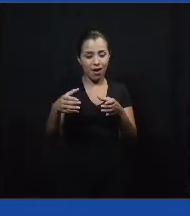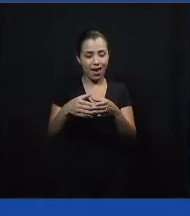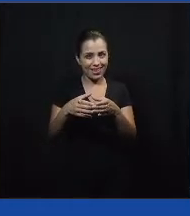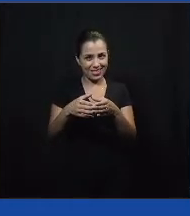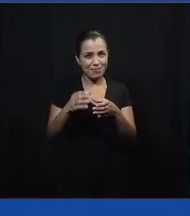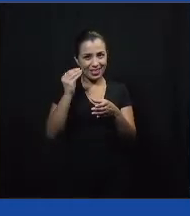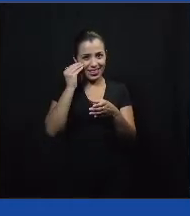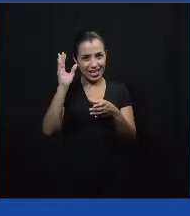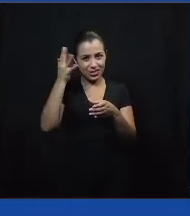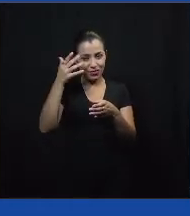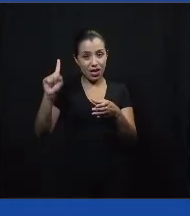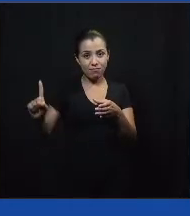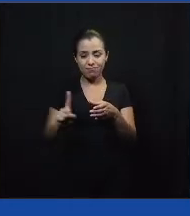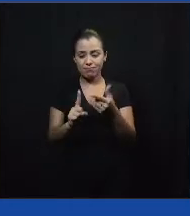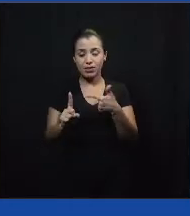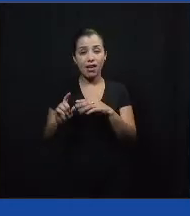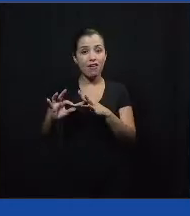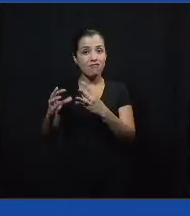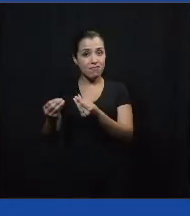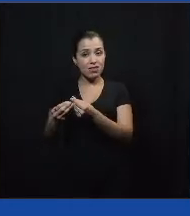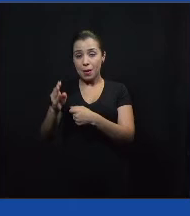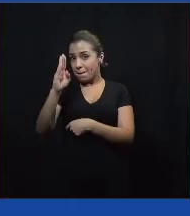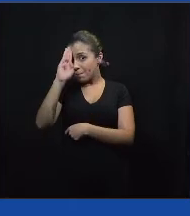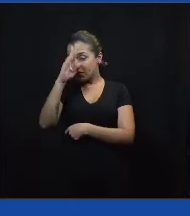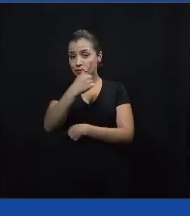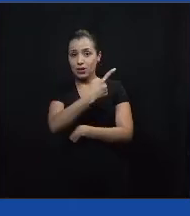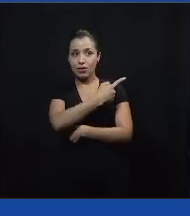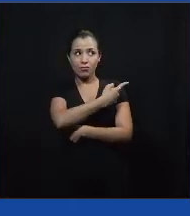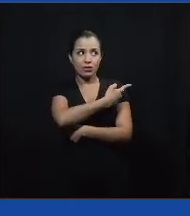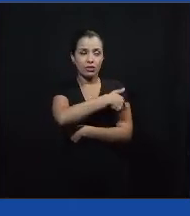principalmente na área de ensino fundamental e ensino